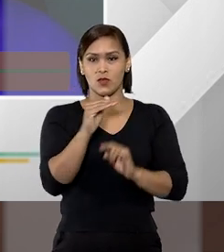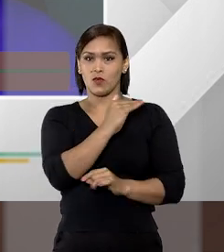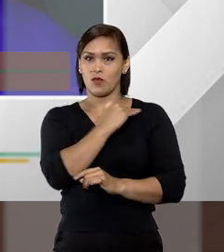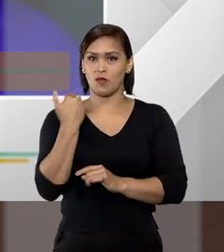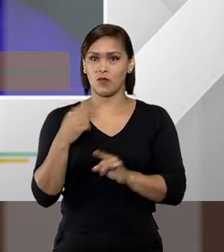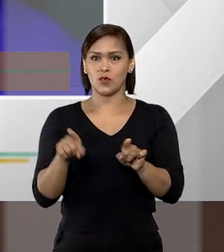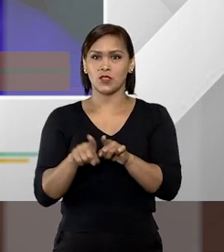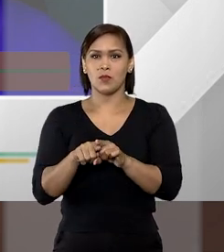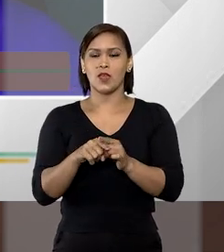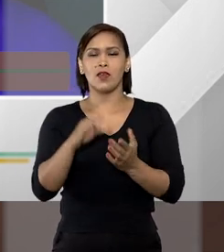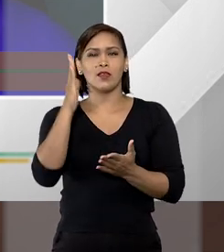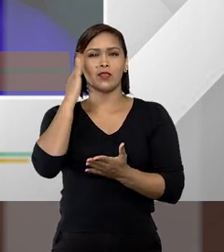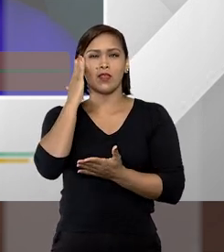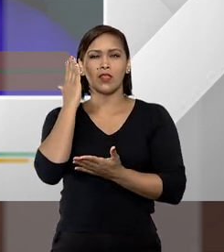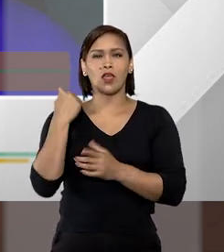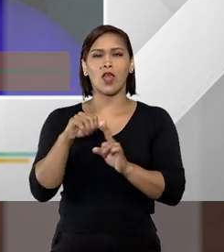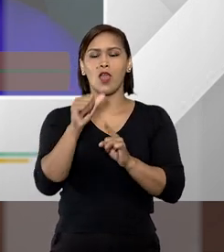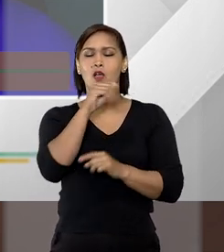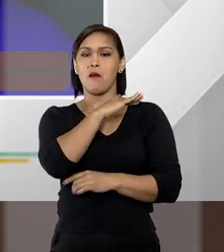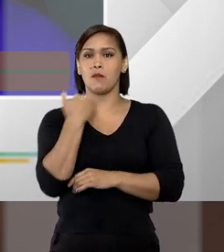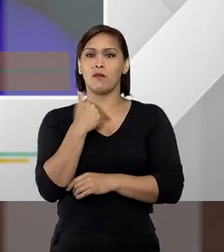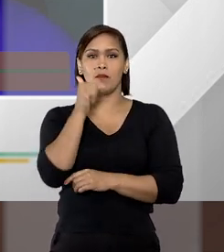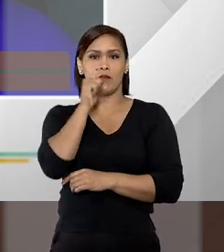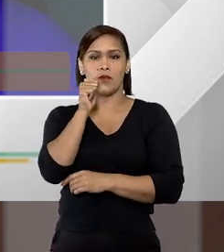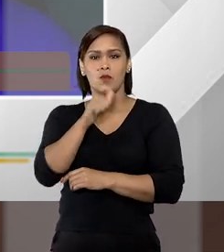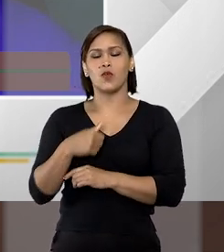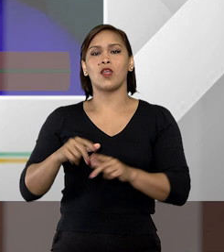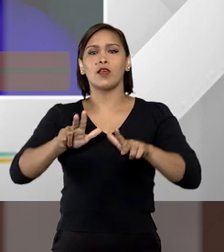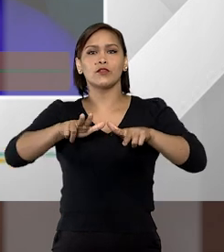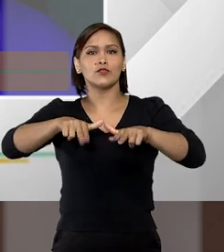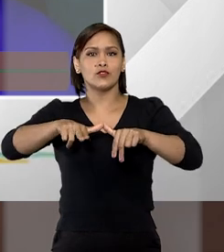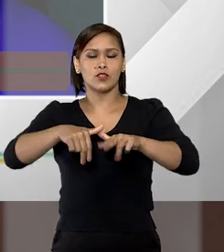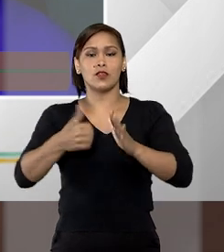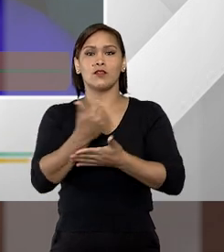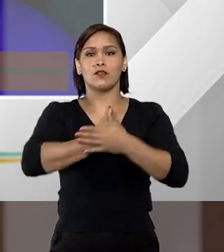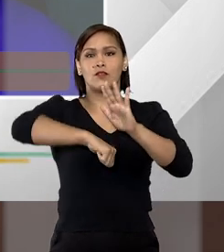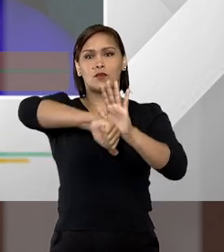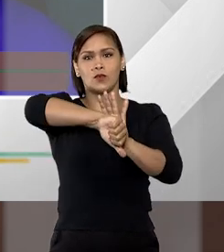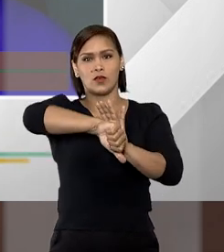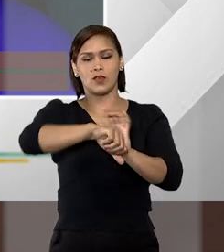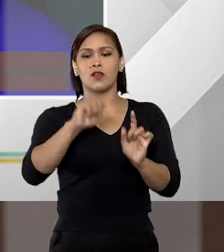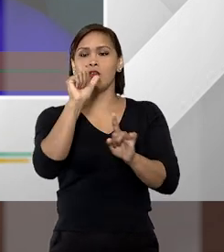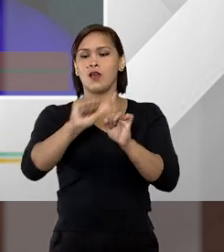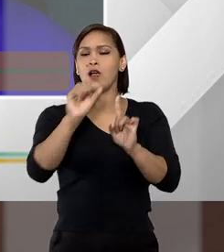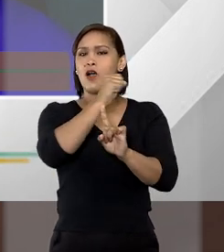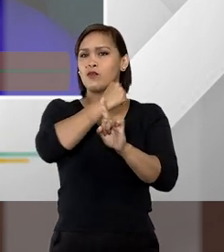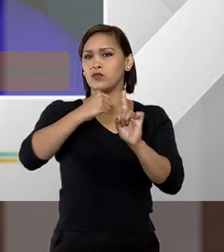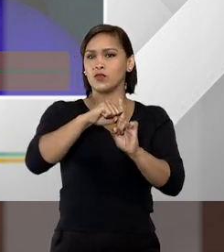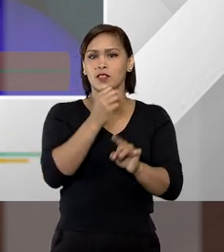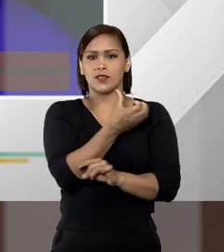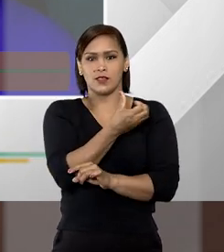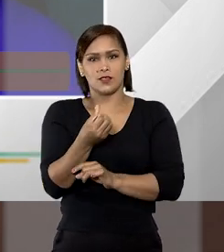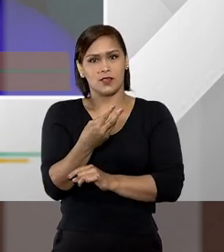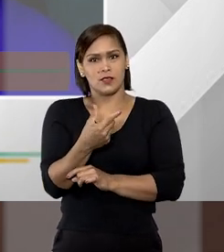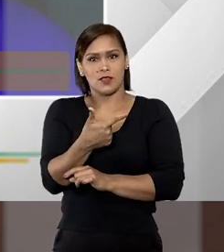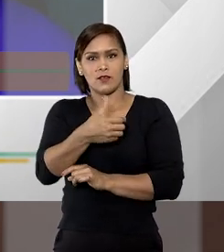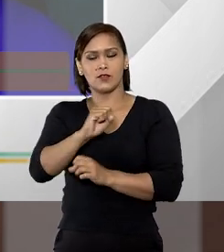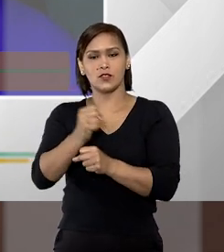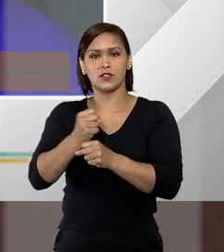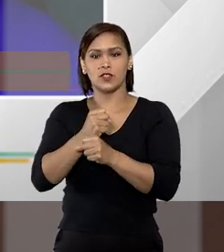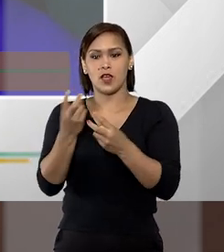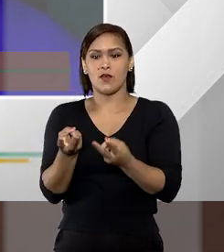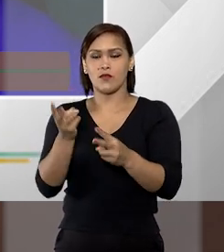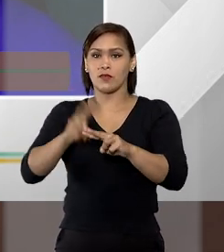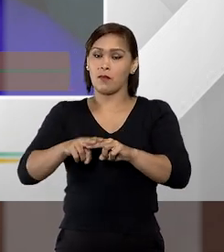Reconhecendo o assassinato de uma mulher em decorrência do gênero, o crime de homicídio prevê pena de 6 a 20 anos de reclusão.